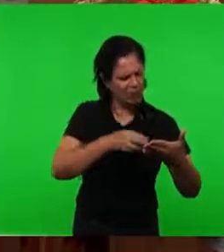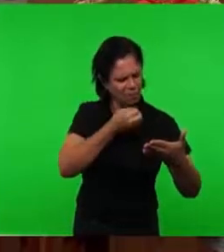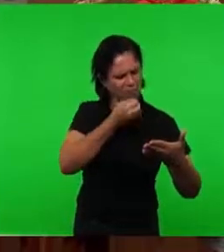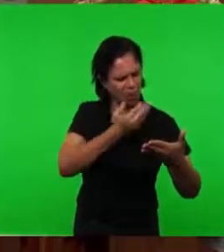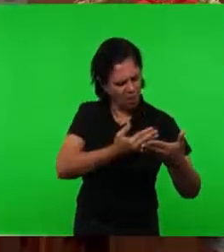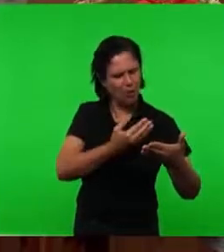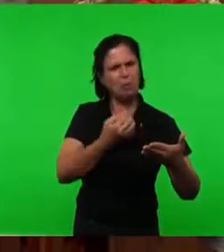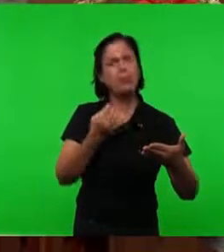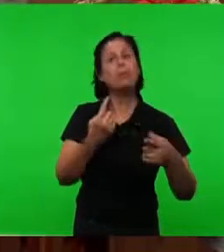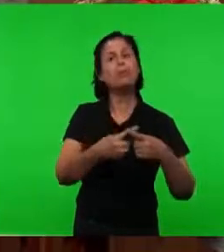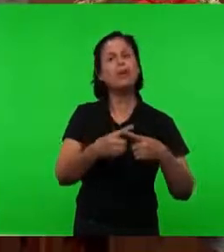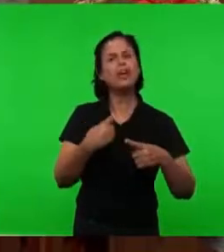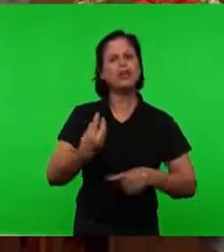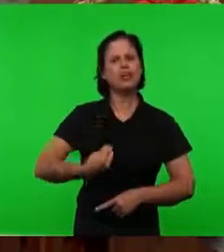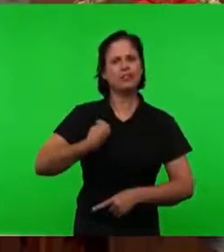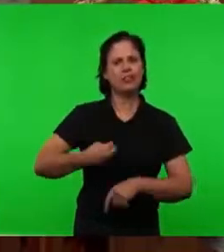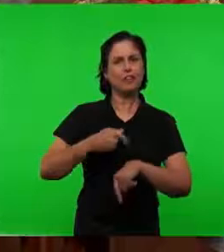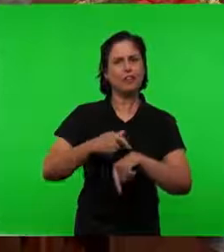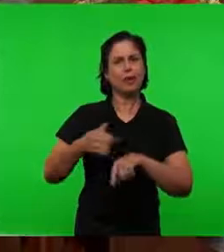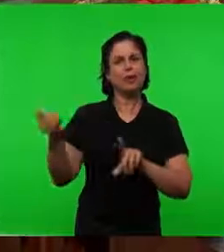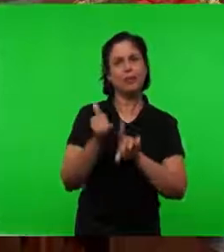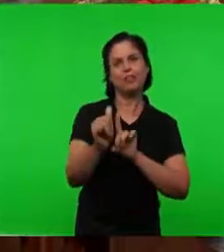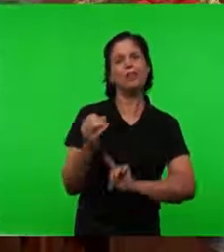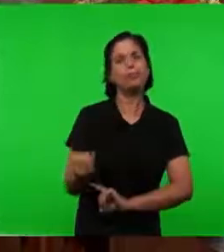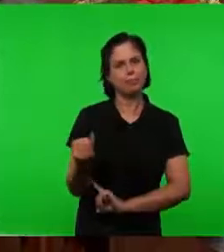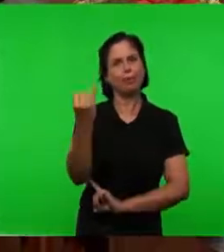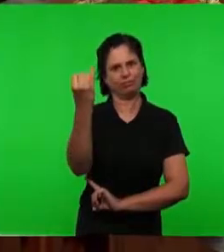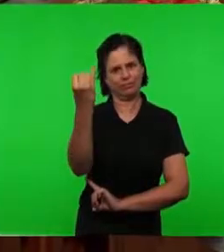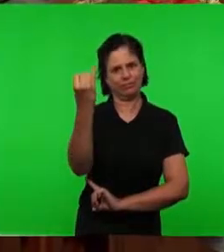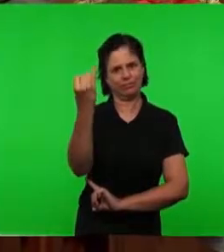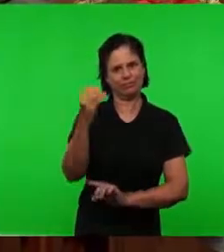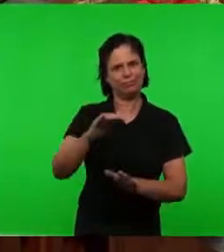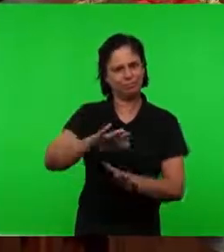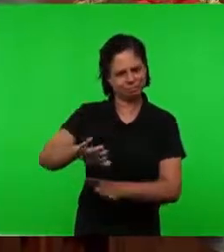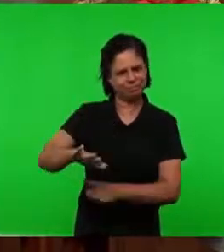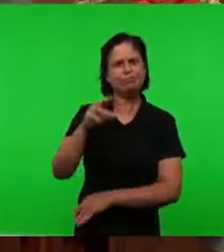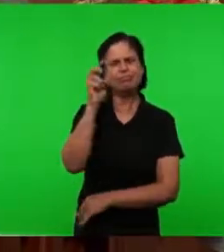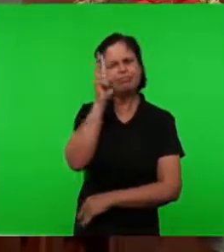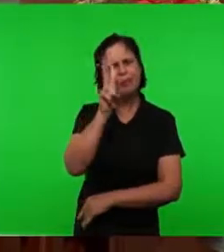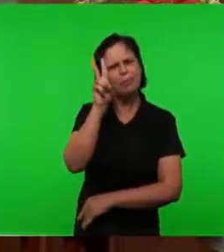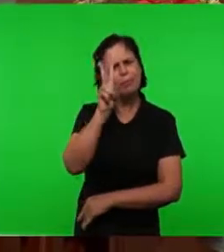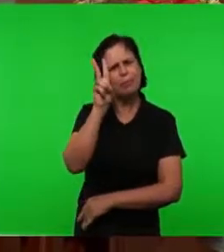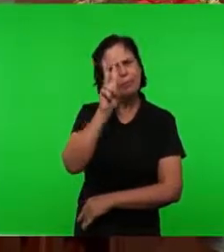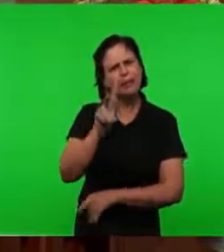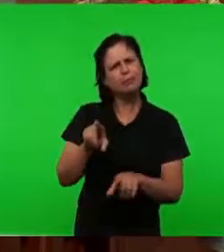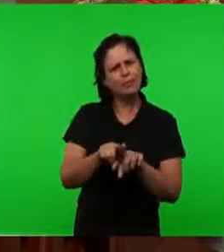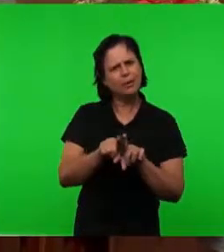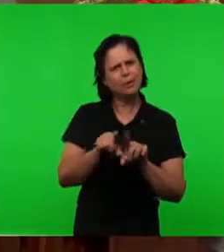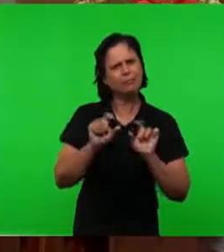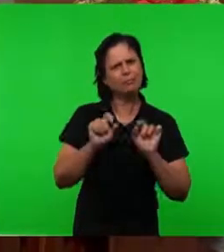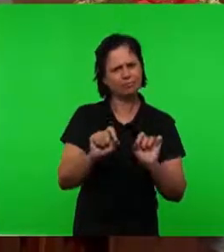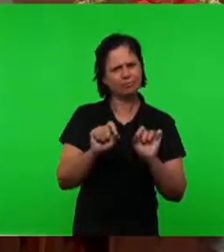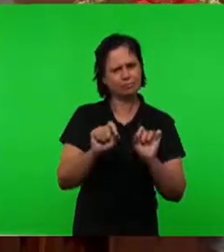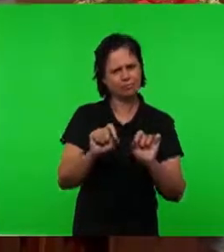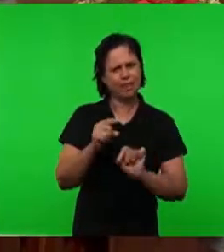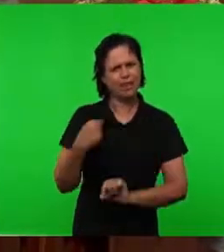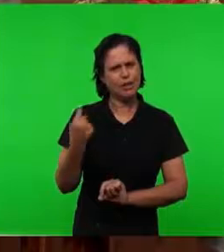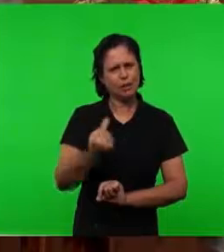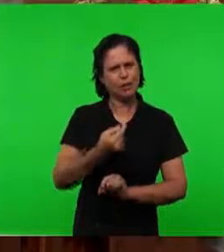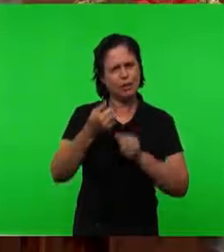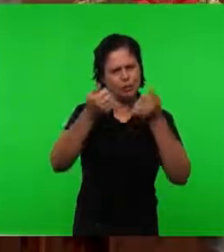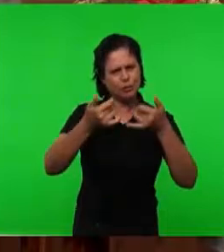profético Que nós estamos vivendo Lembramos aos nossos irmãos Que nós estamos falando